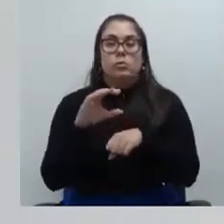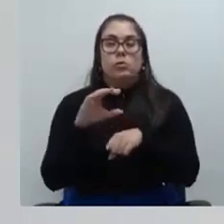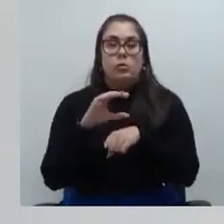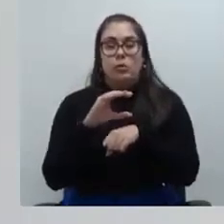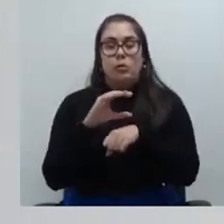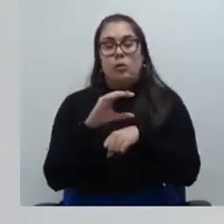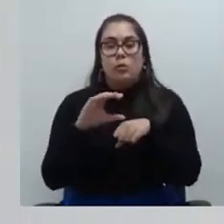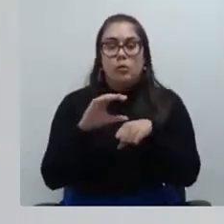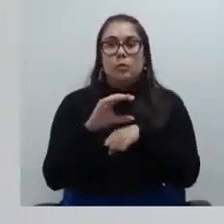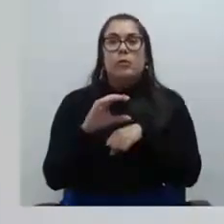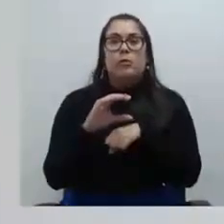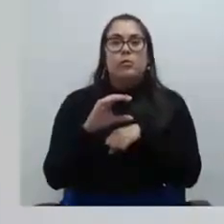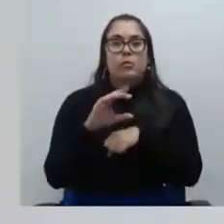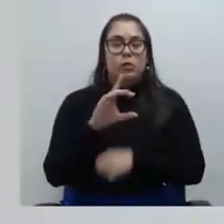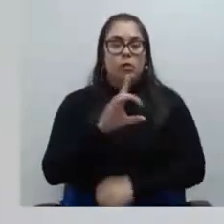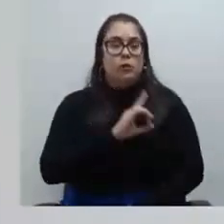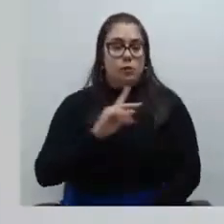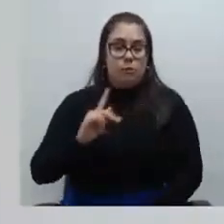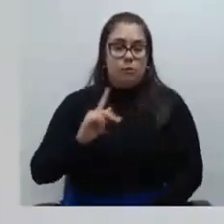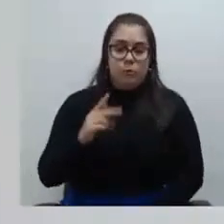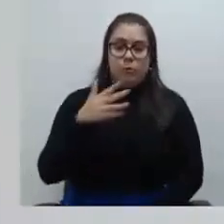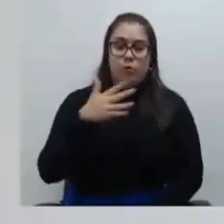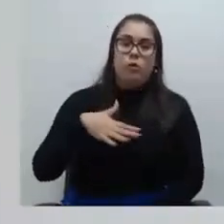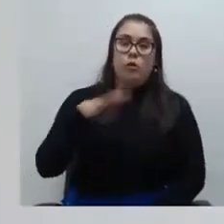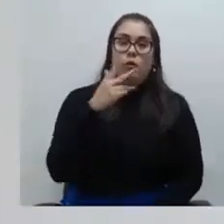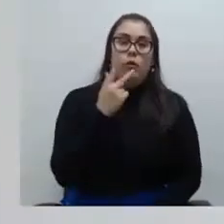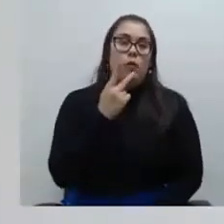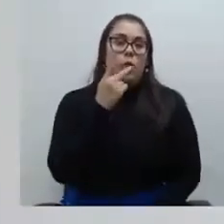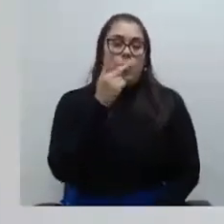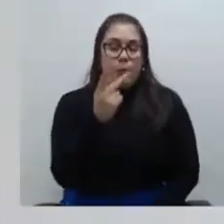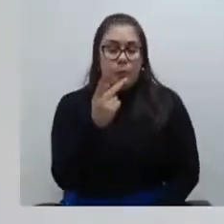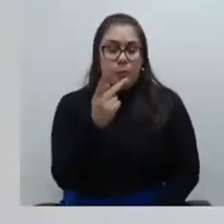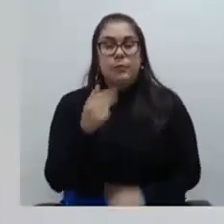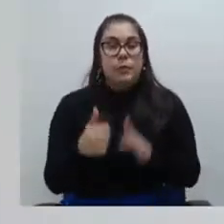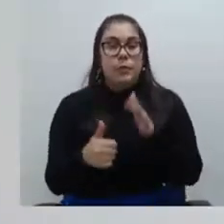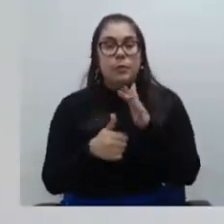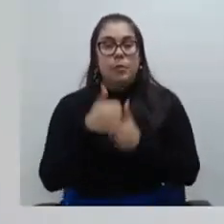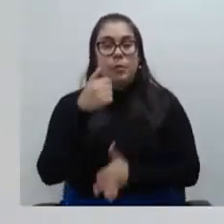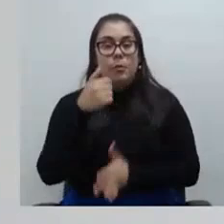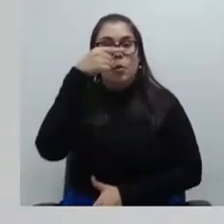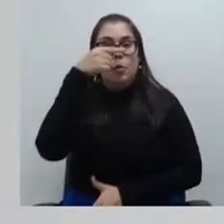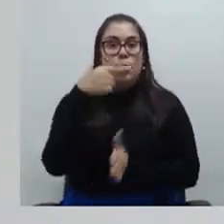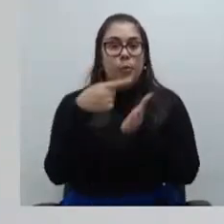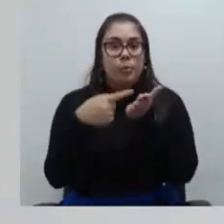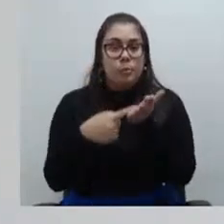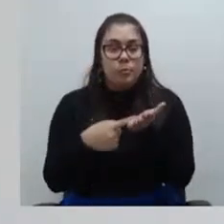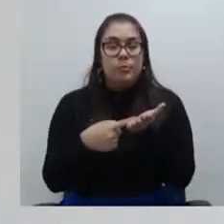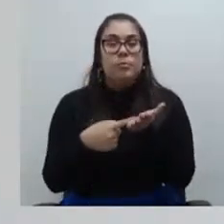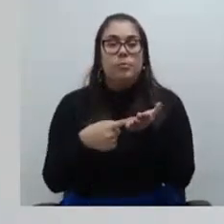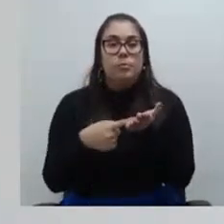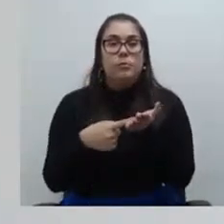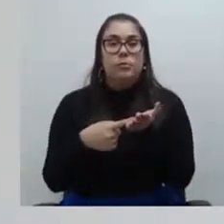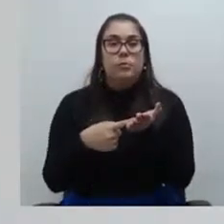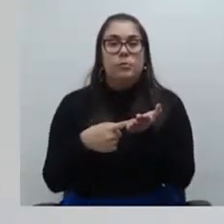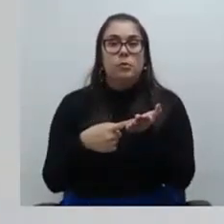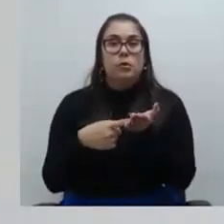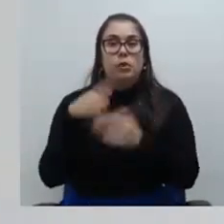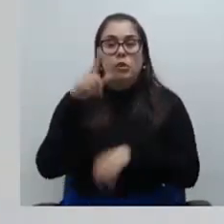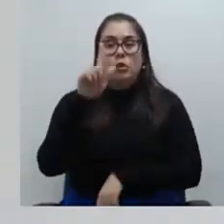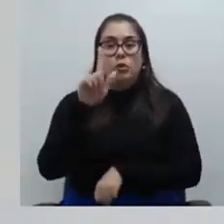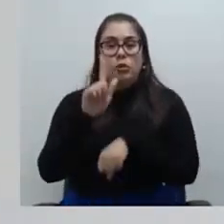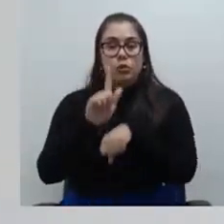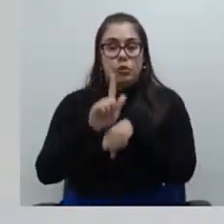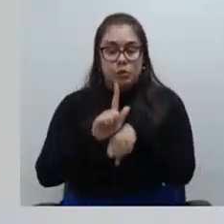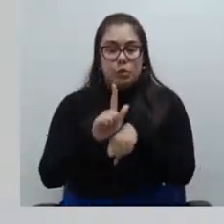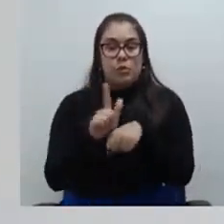geral na primeira sessão em que ela presidiu de fato esse foi um compromisso da defesa da gestão dessa